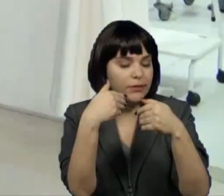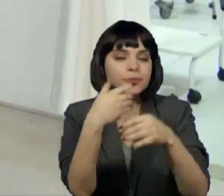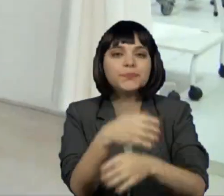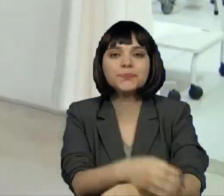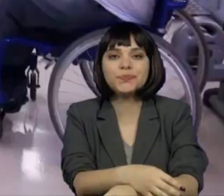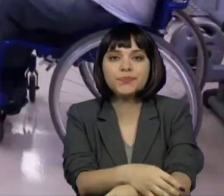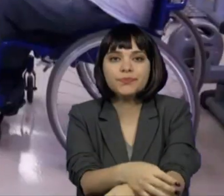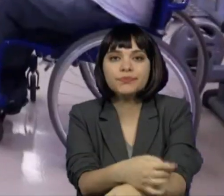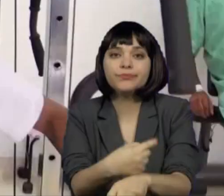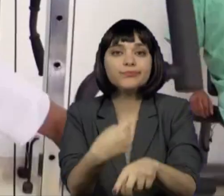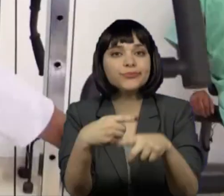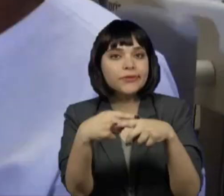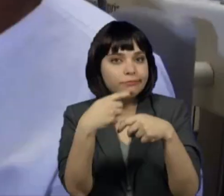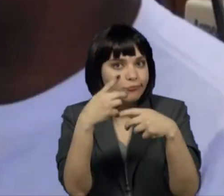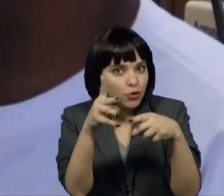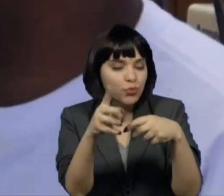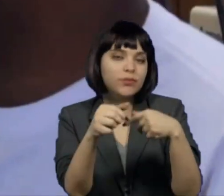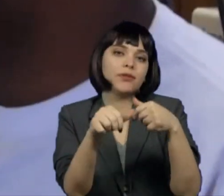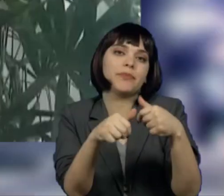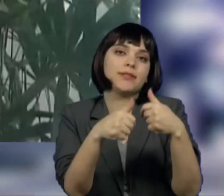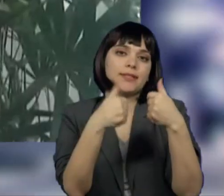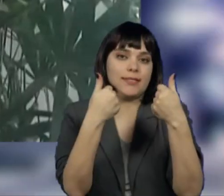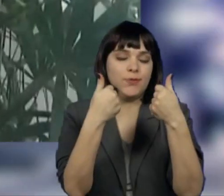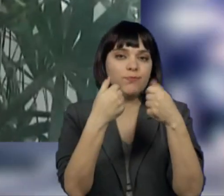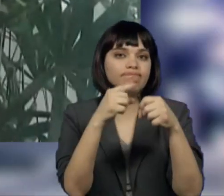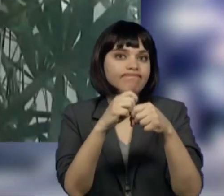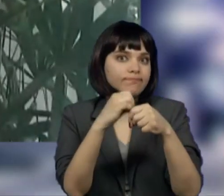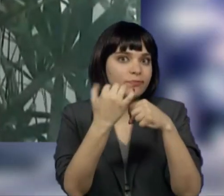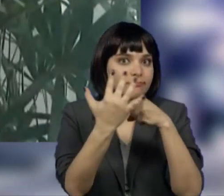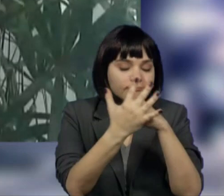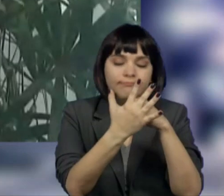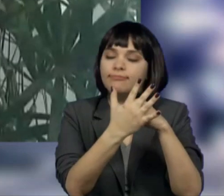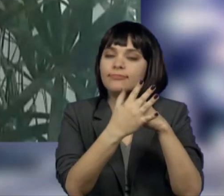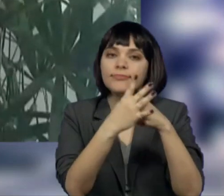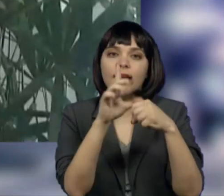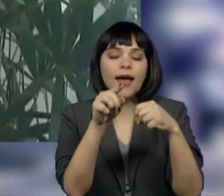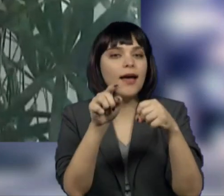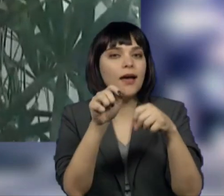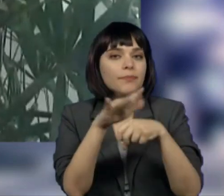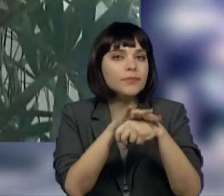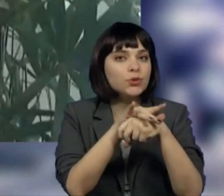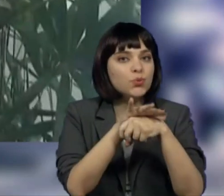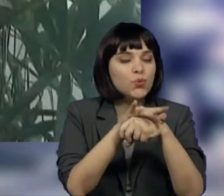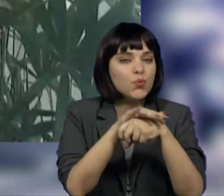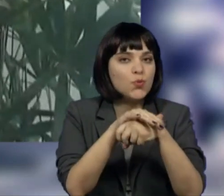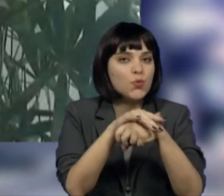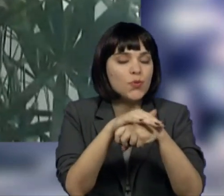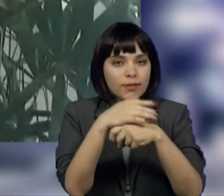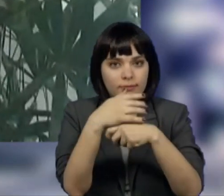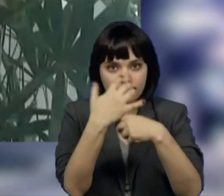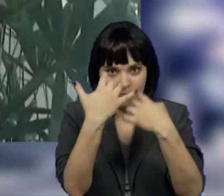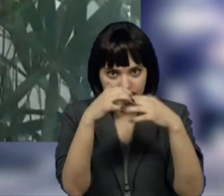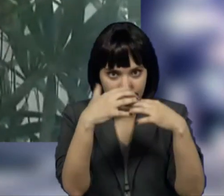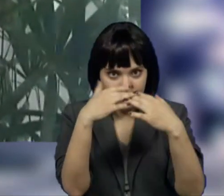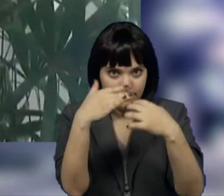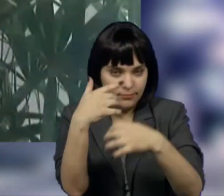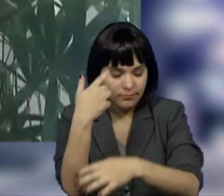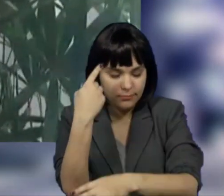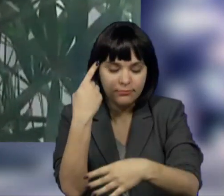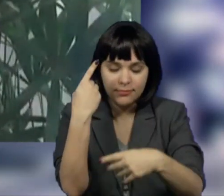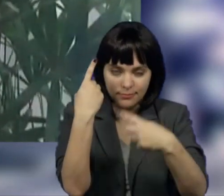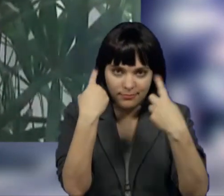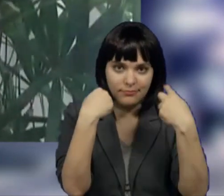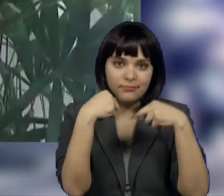Covid-19 é uma doença sistêmica. Ela abala o sistema nervoso central, o aparelho